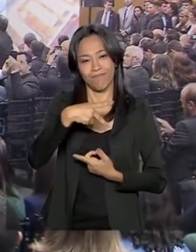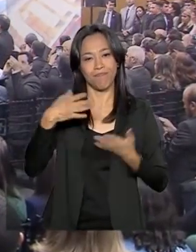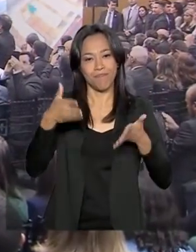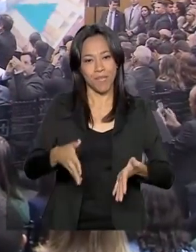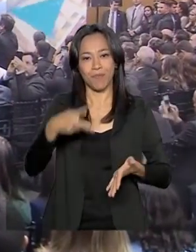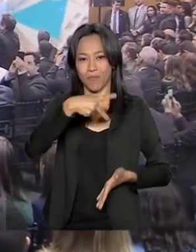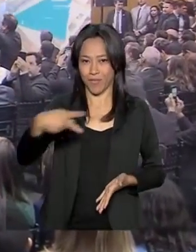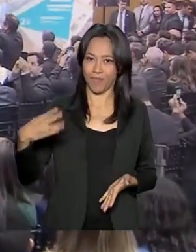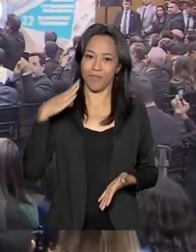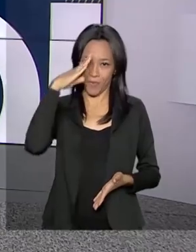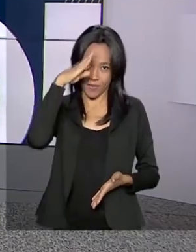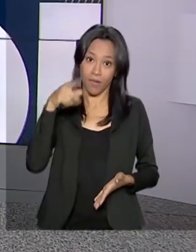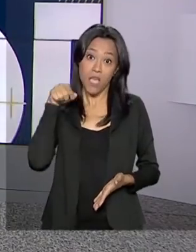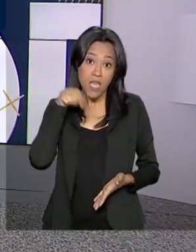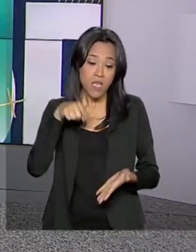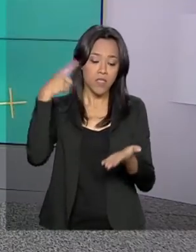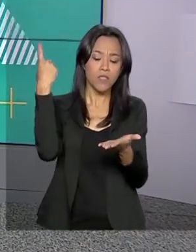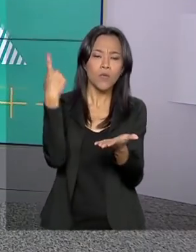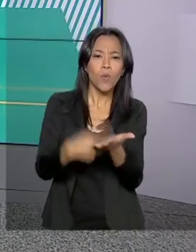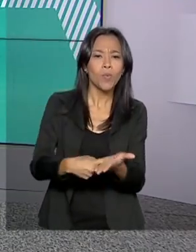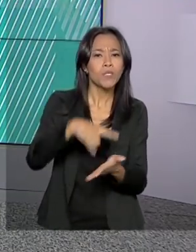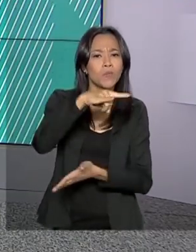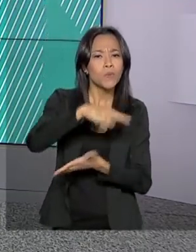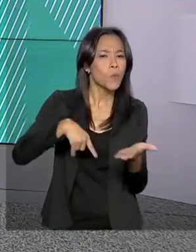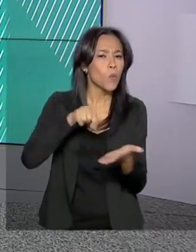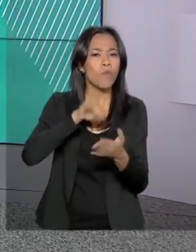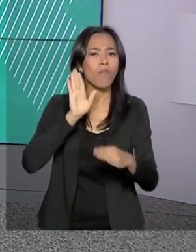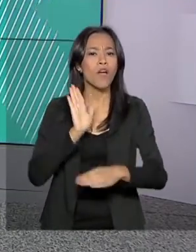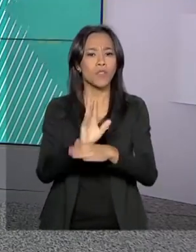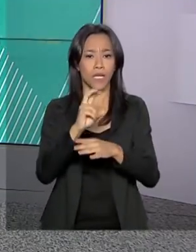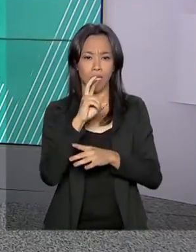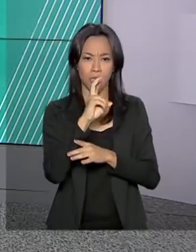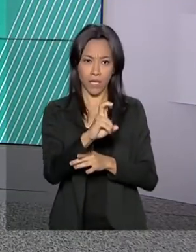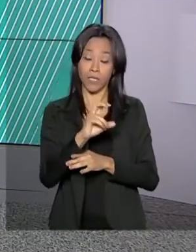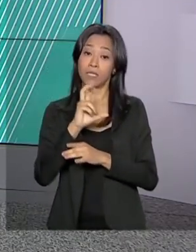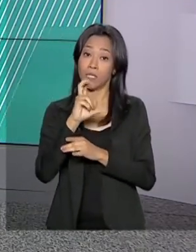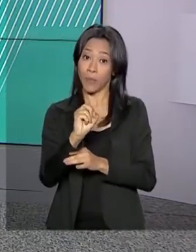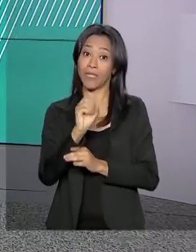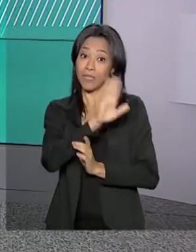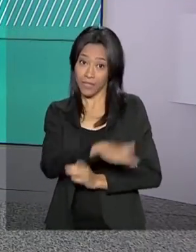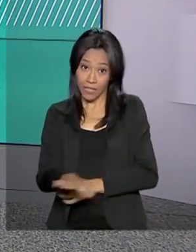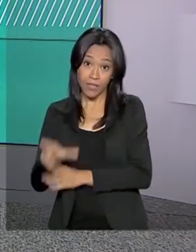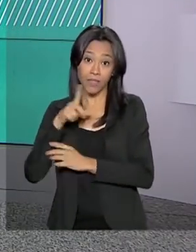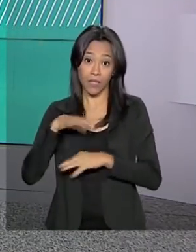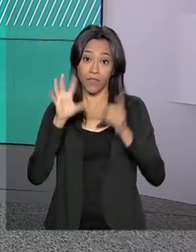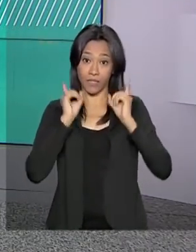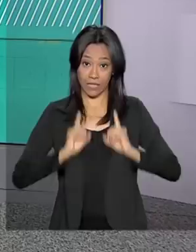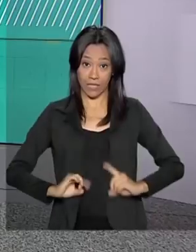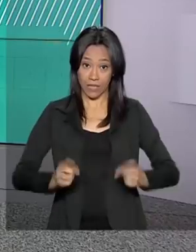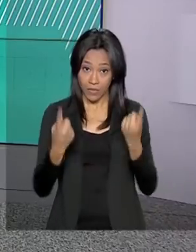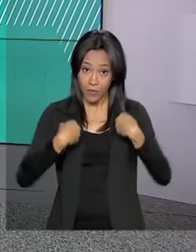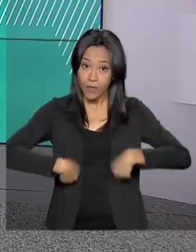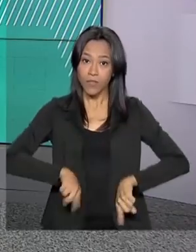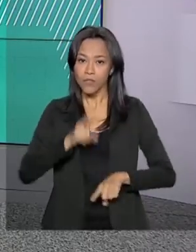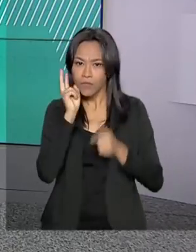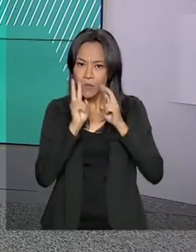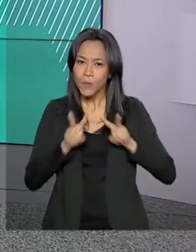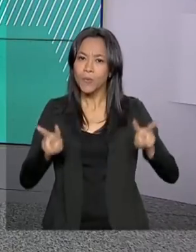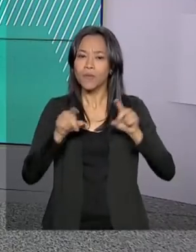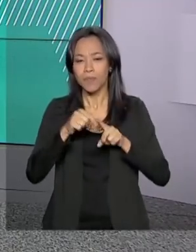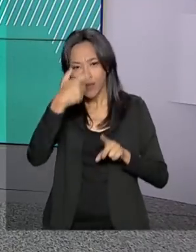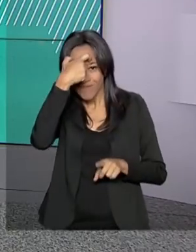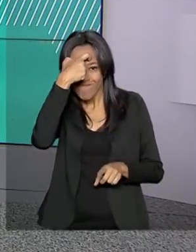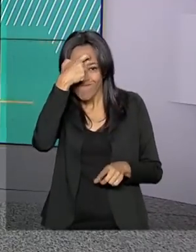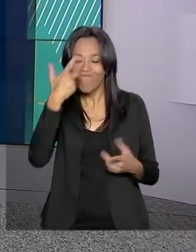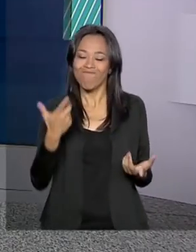Jair Bolsonaro. Esse acordo vai beneficiar cerca de 550 crianças com deficiência física, visual e